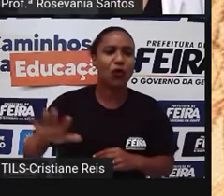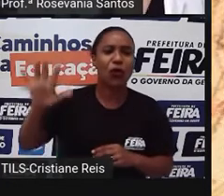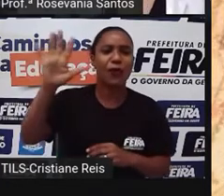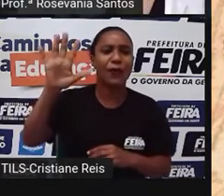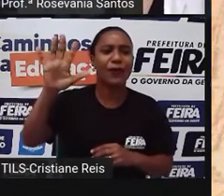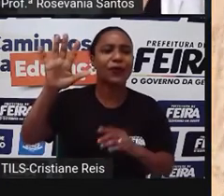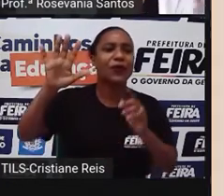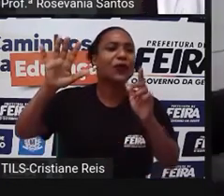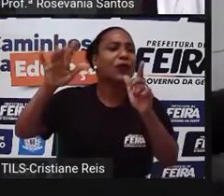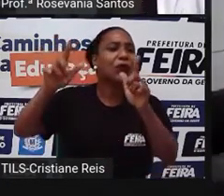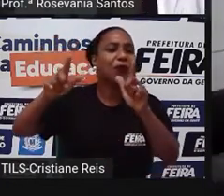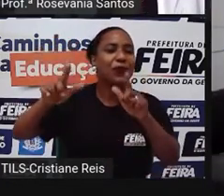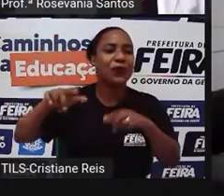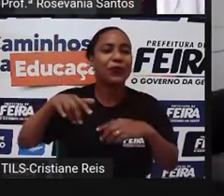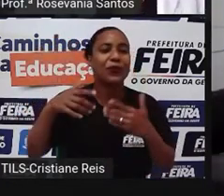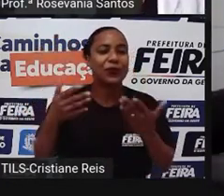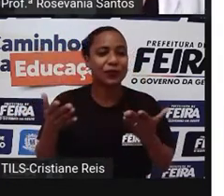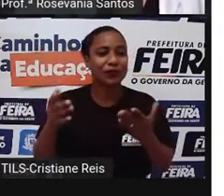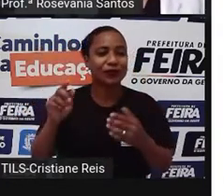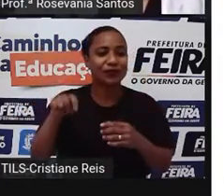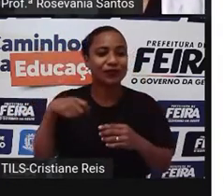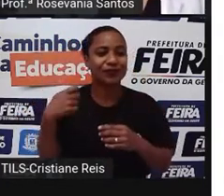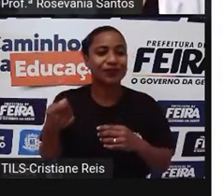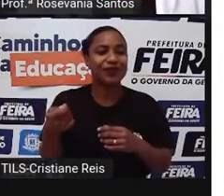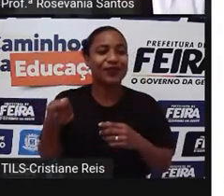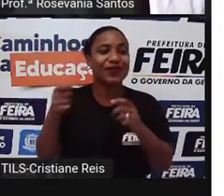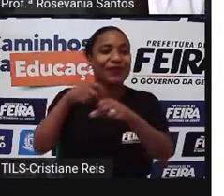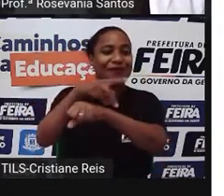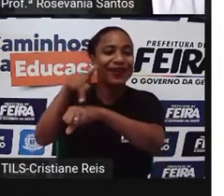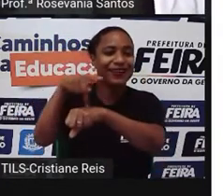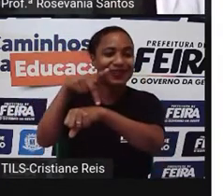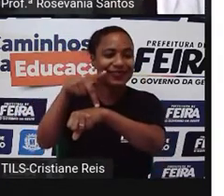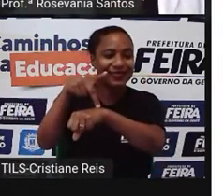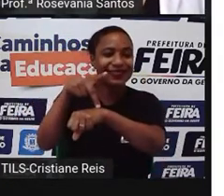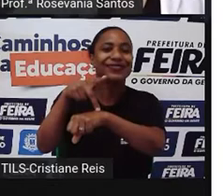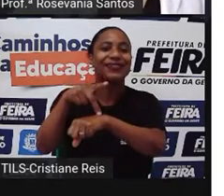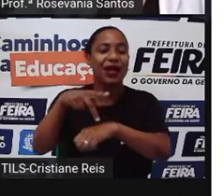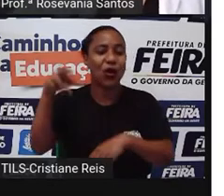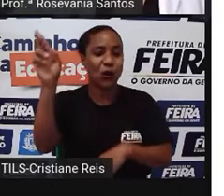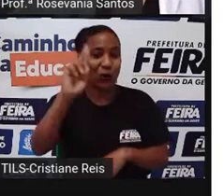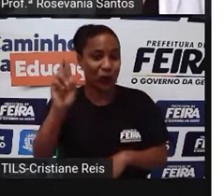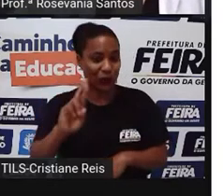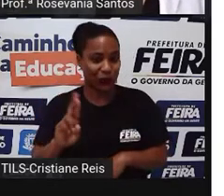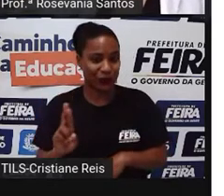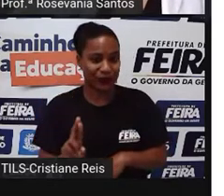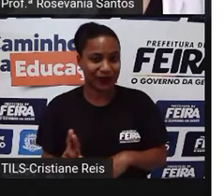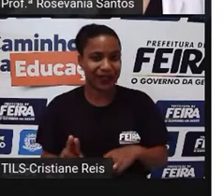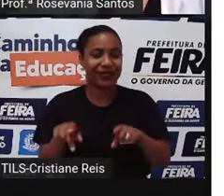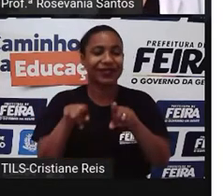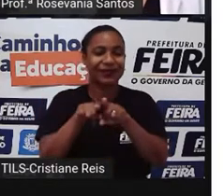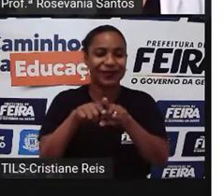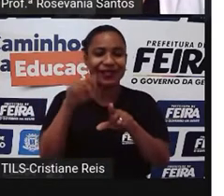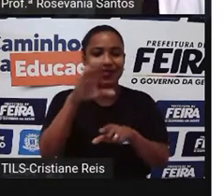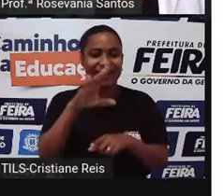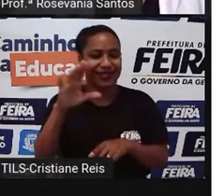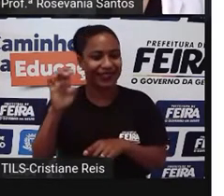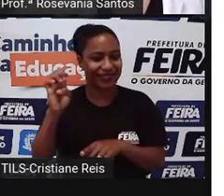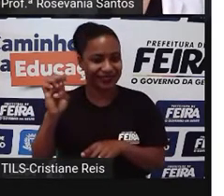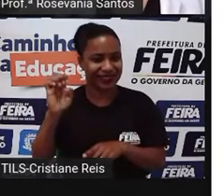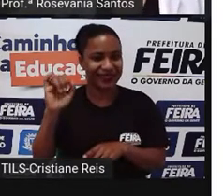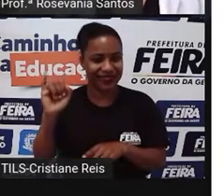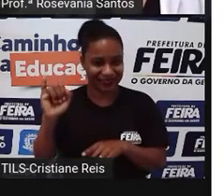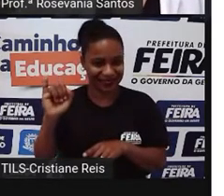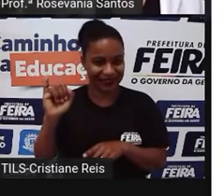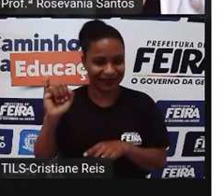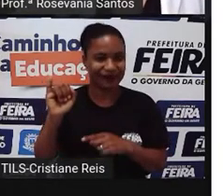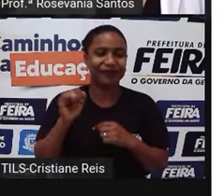falar, né? Sobre a Rússia e a CEI. Esse país, né? Tão emblemático, né? O maior país